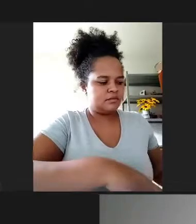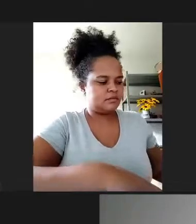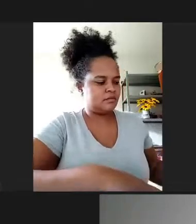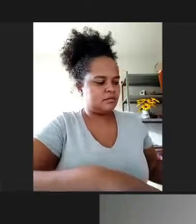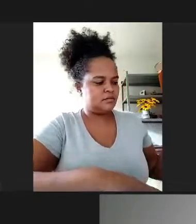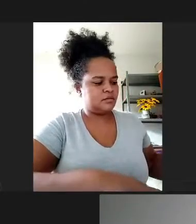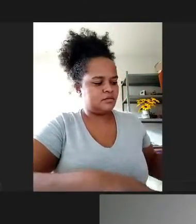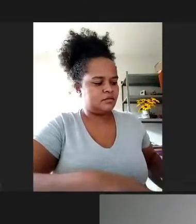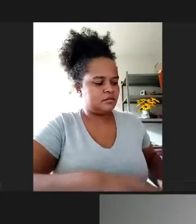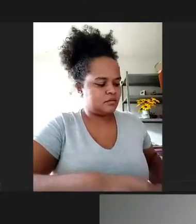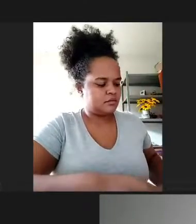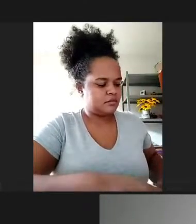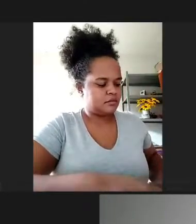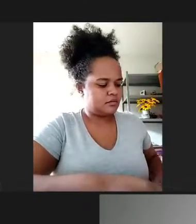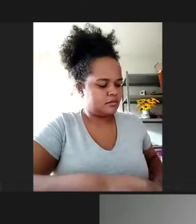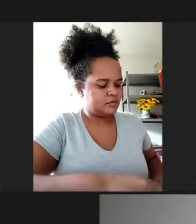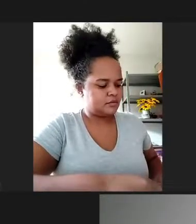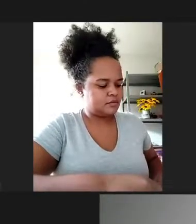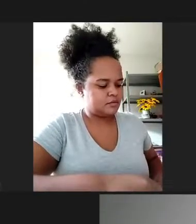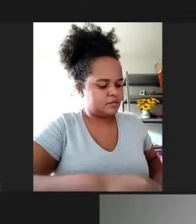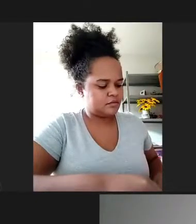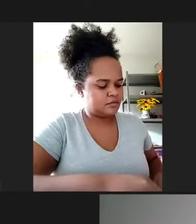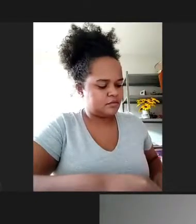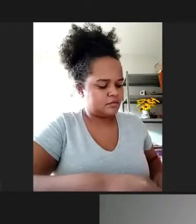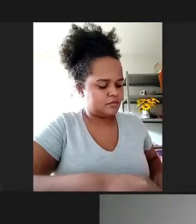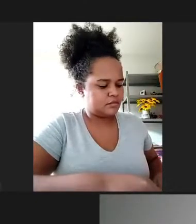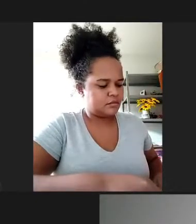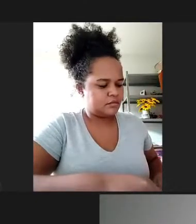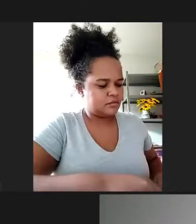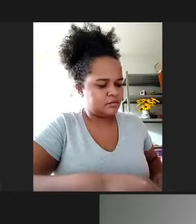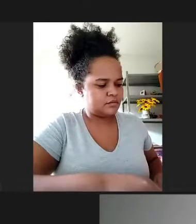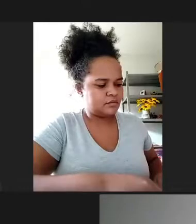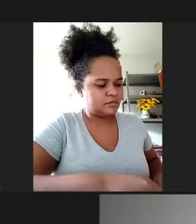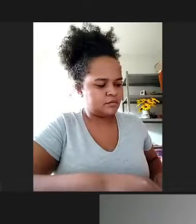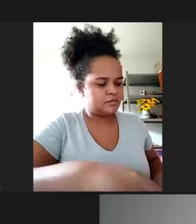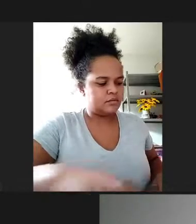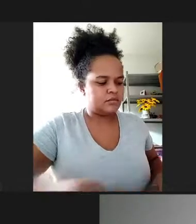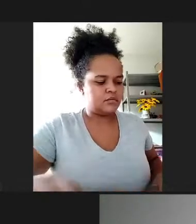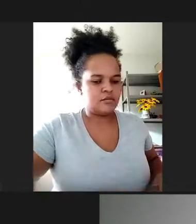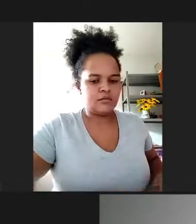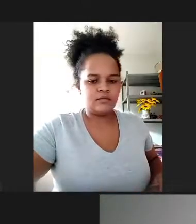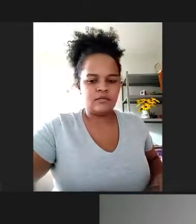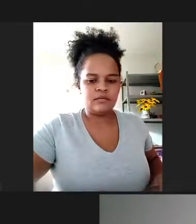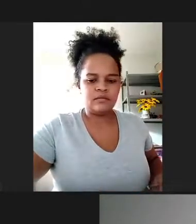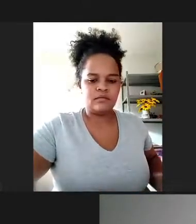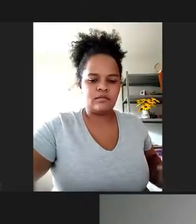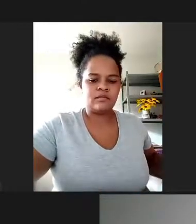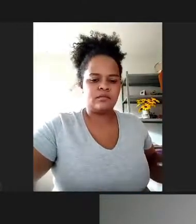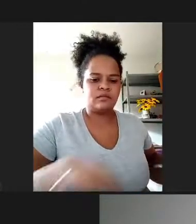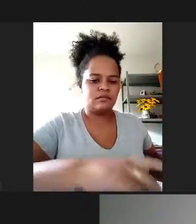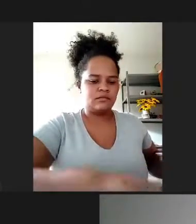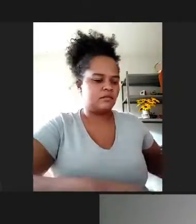65 do Poder Executivo Municipal está em primeira discussão em